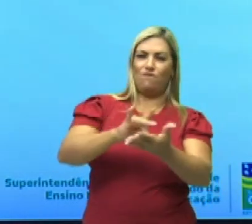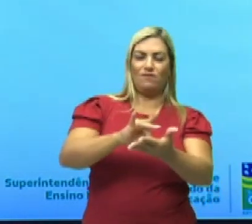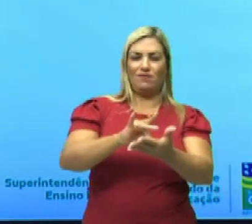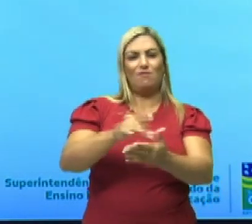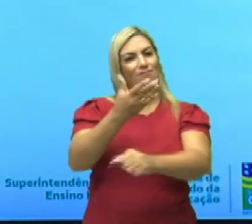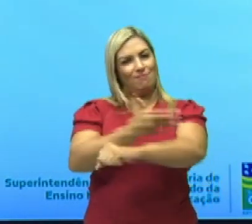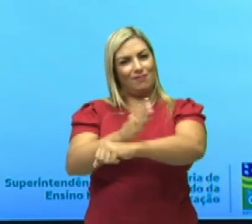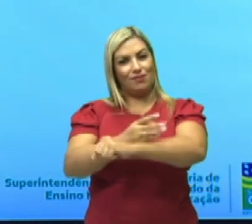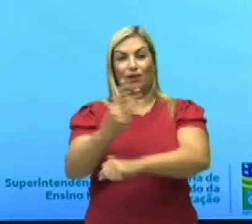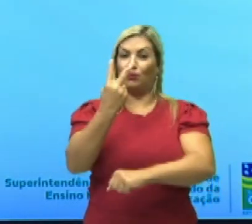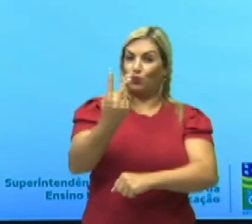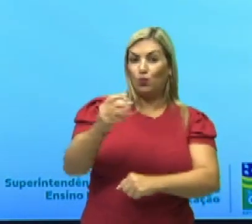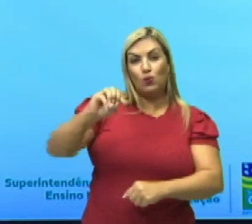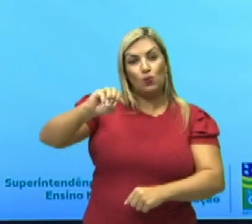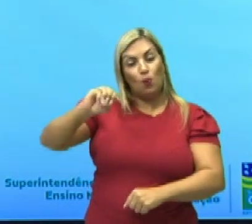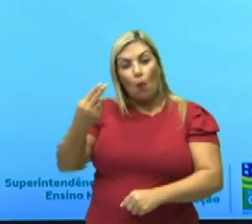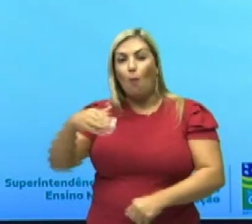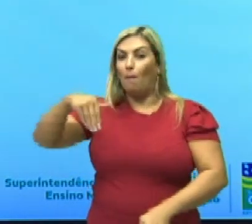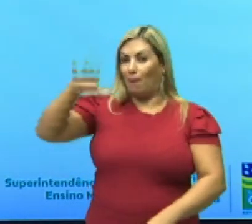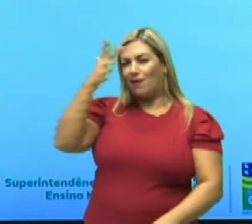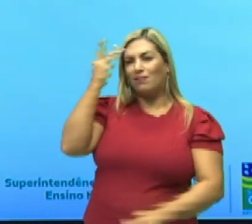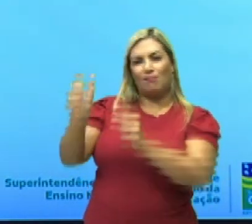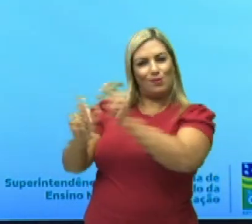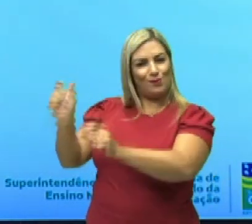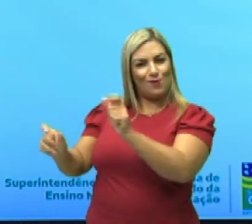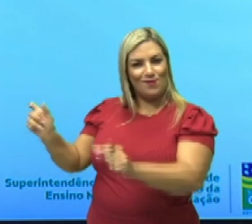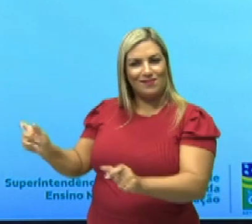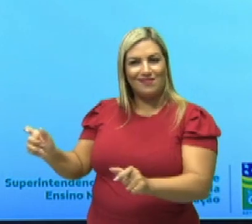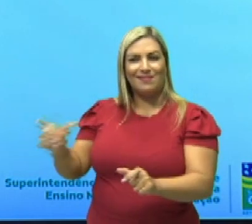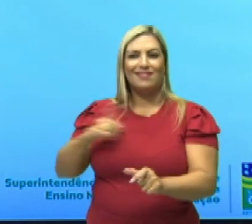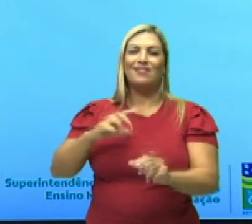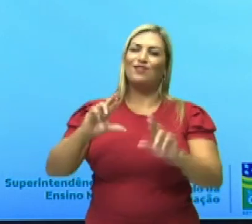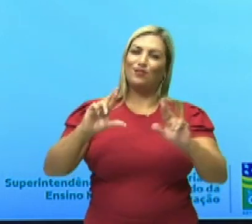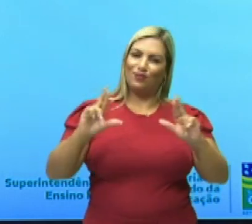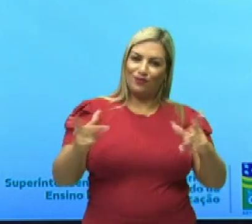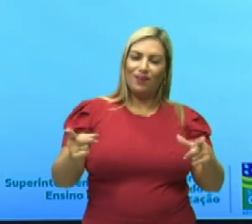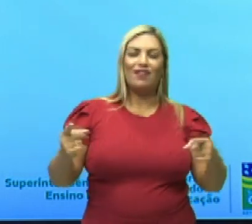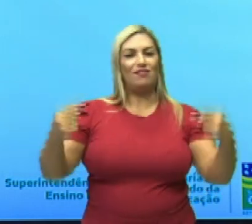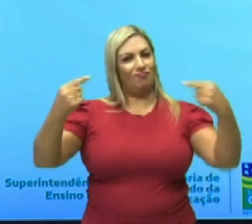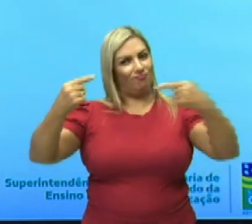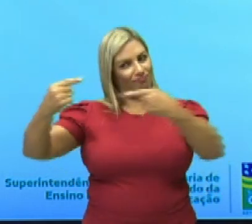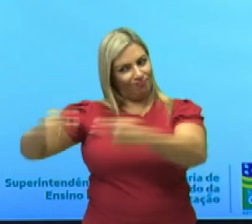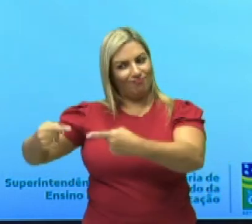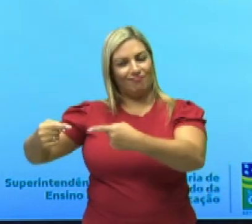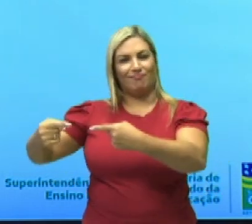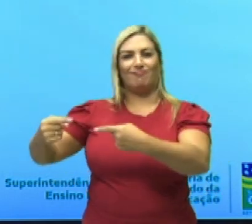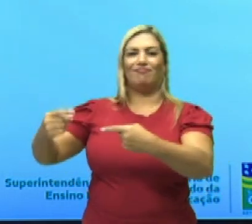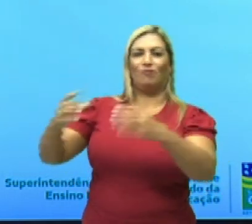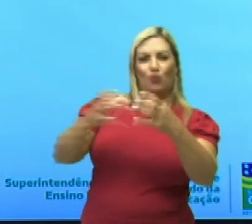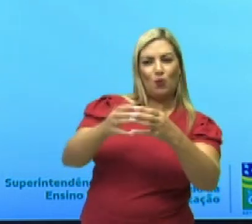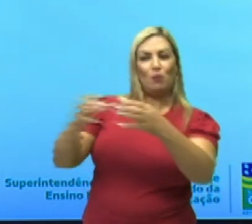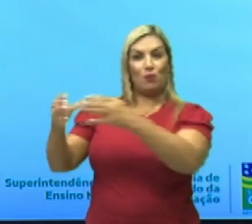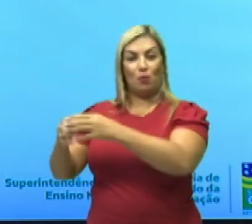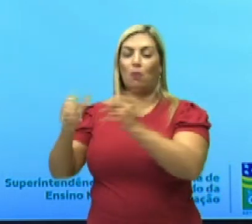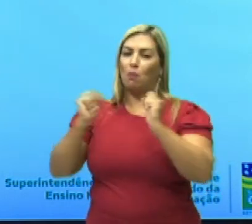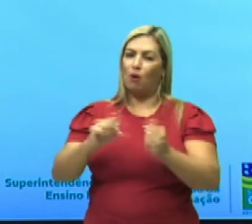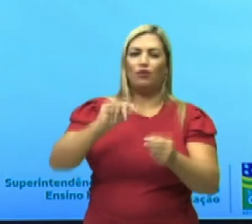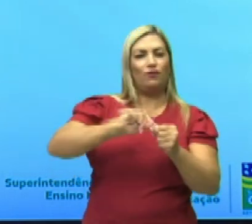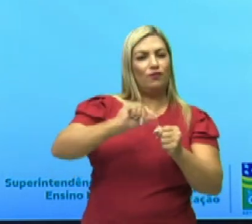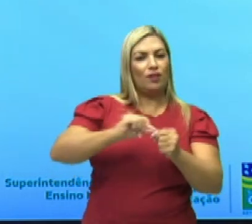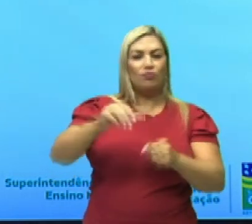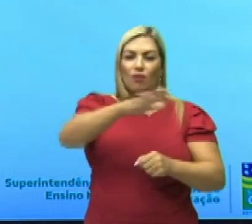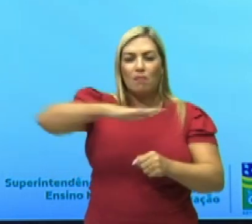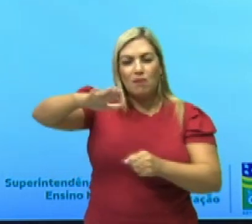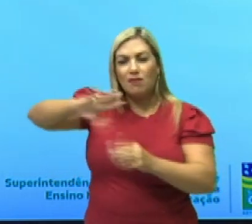praticados por duas ou mais pessoas em oposição à equipe adversária. Eles podem ser realizados em seus diferentes